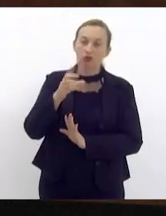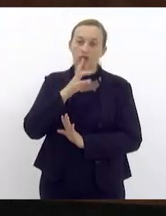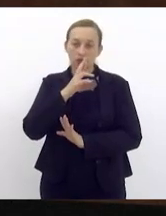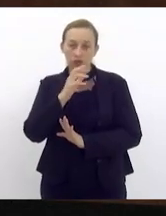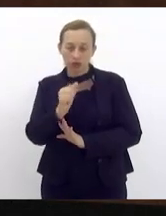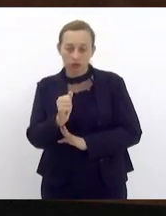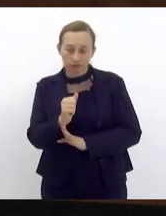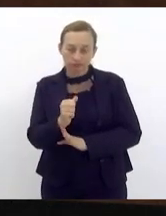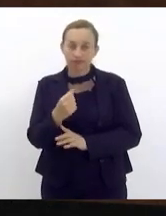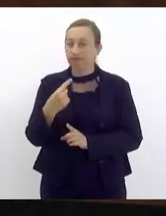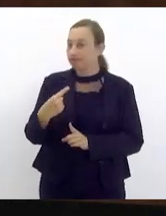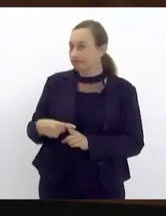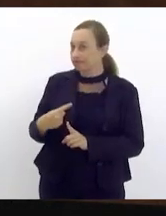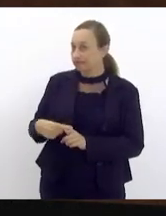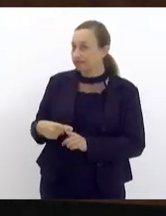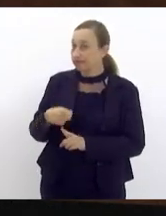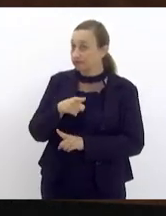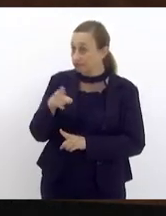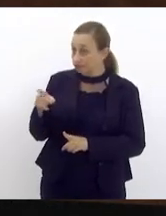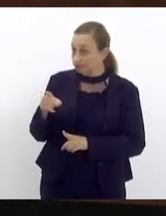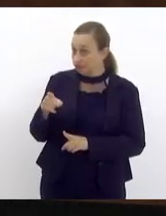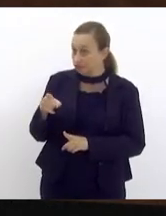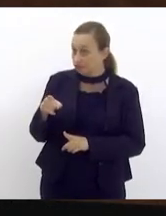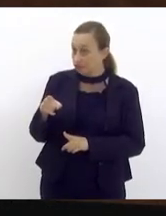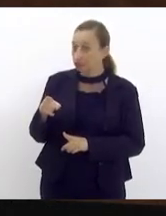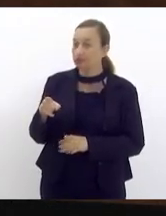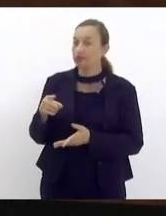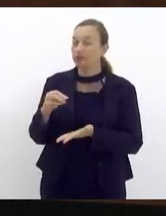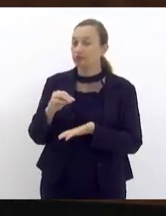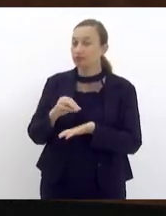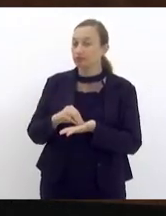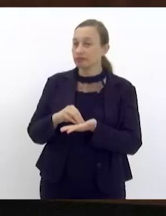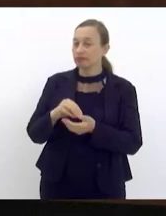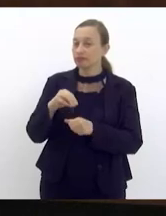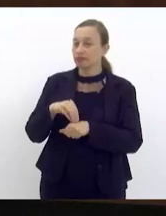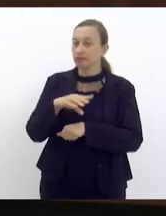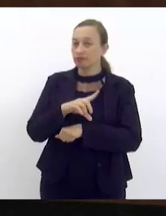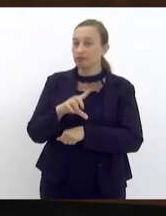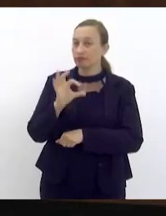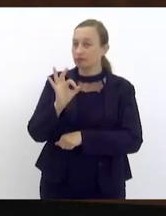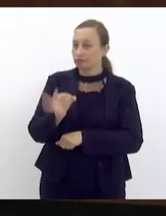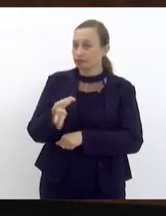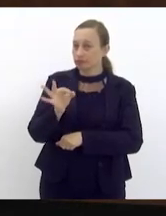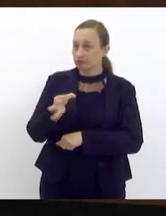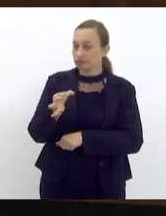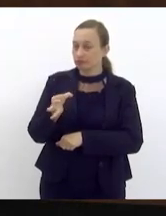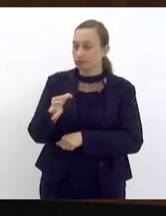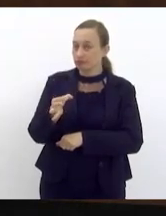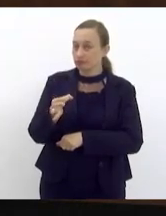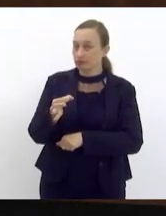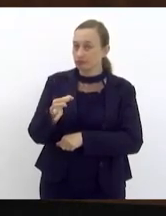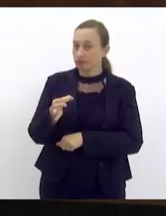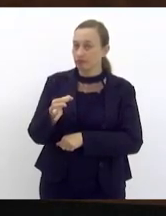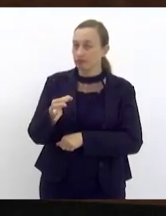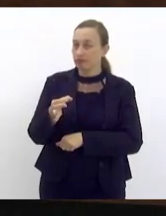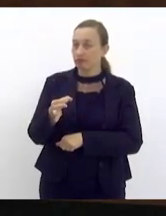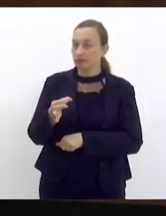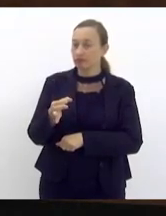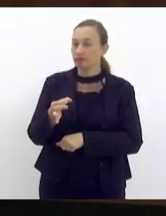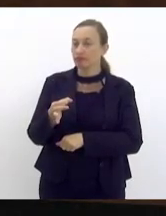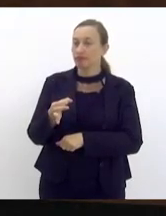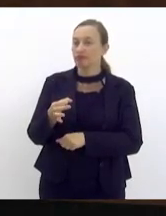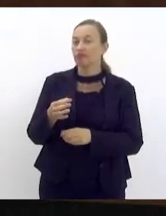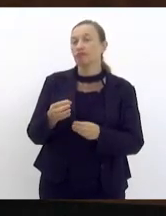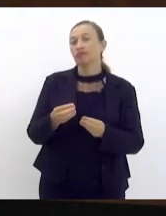porque eles pautaram essa indicação exatamente na ocorrência das tragédias na